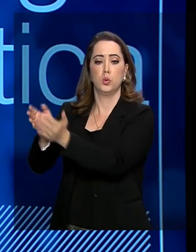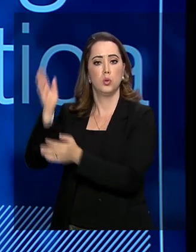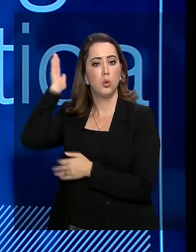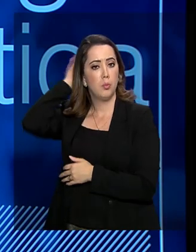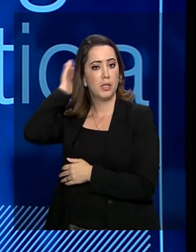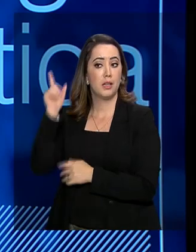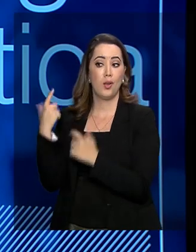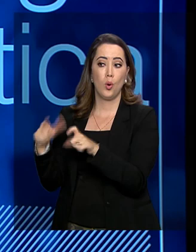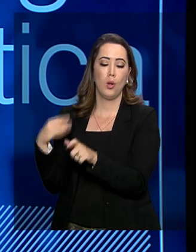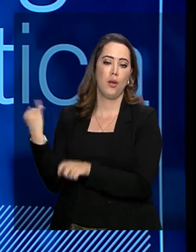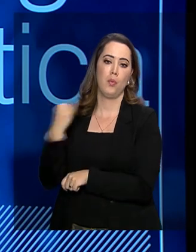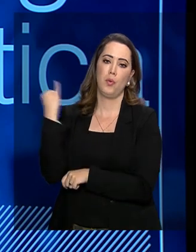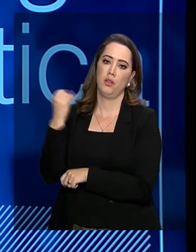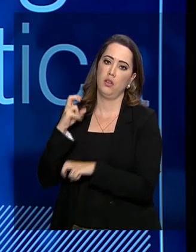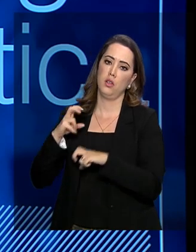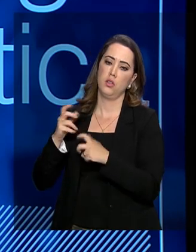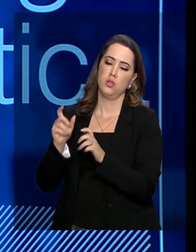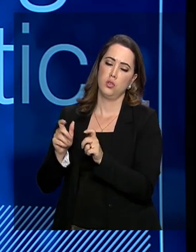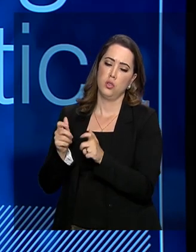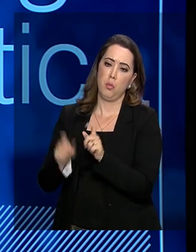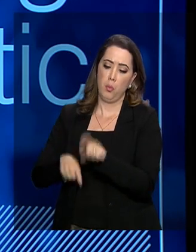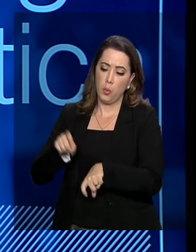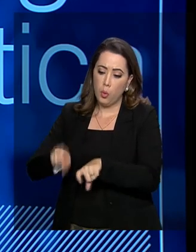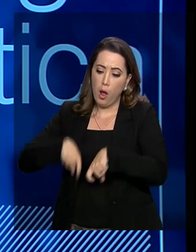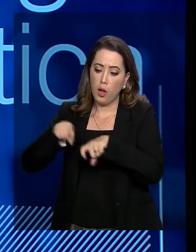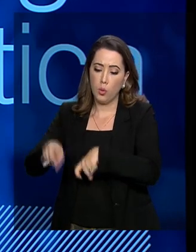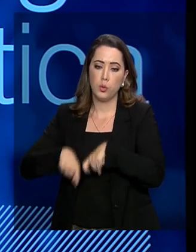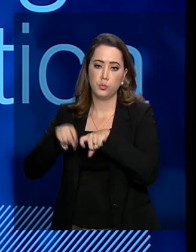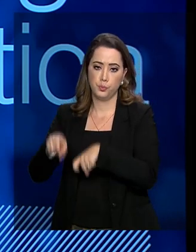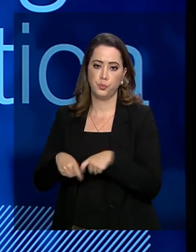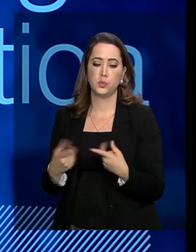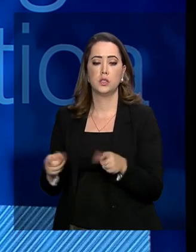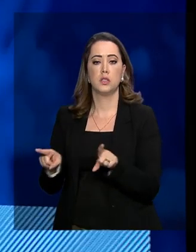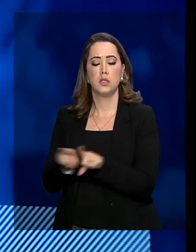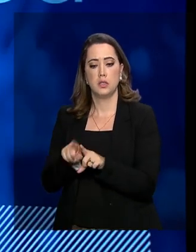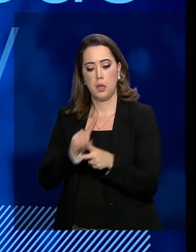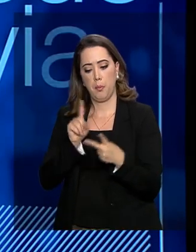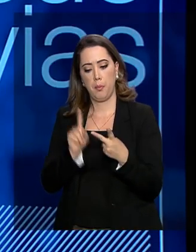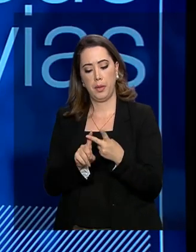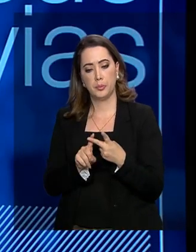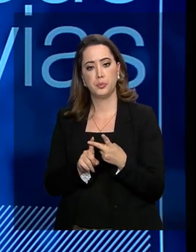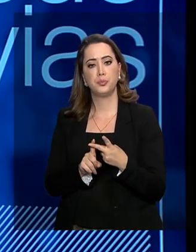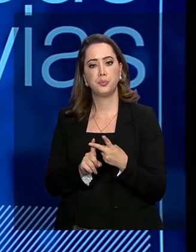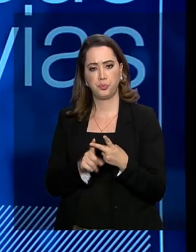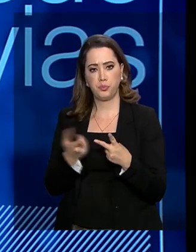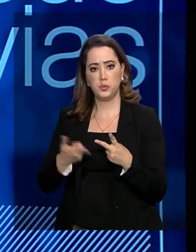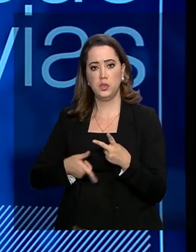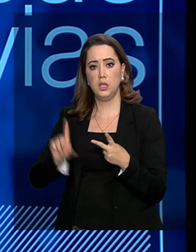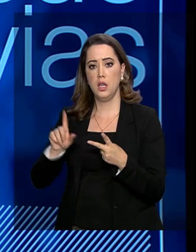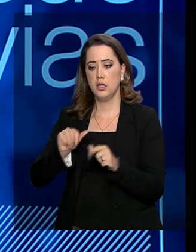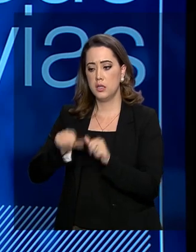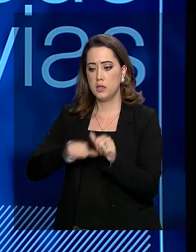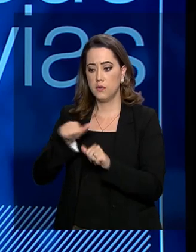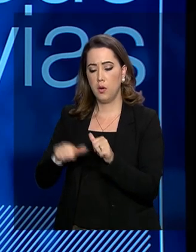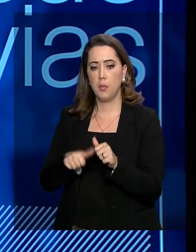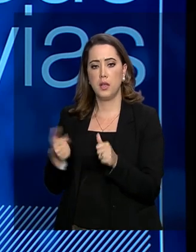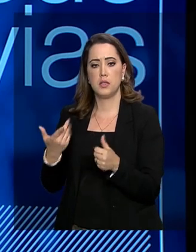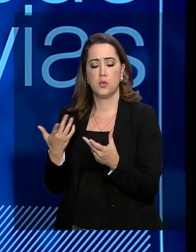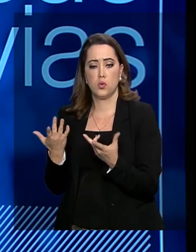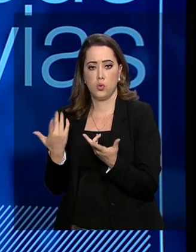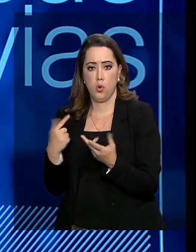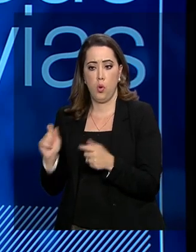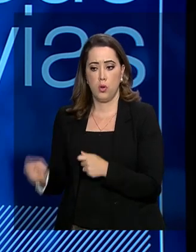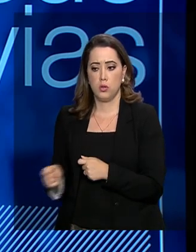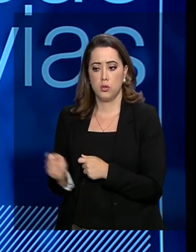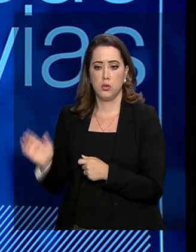rota muito importante para o nosso agronegócio. O nosso segundo pilar está calçado na renovação antecipada de concessões já existentes. Nós temos aí concessões